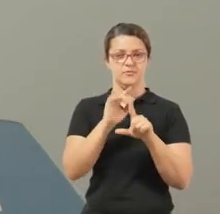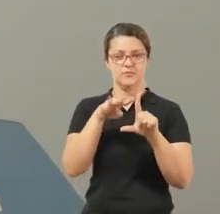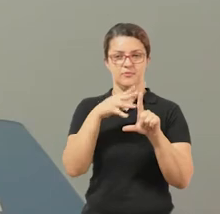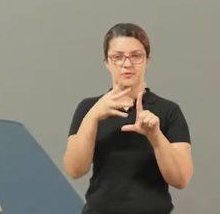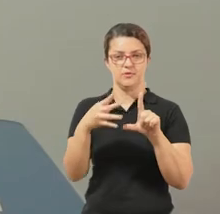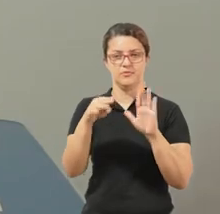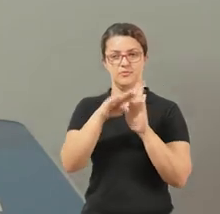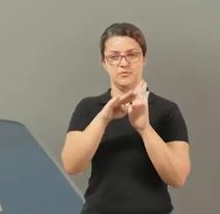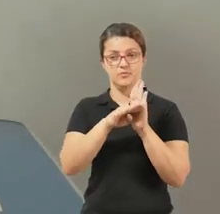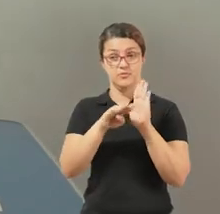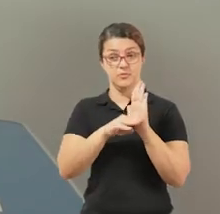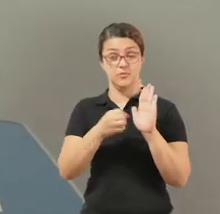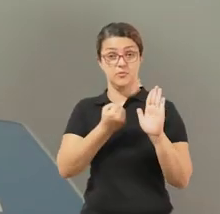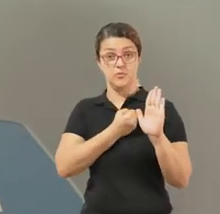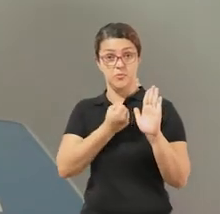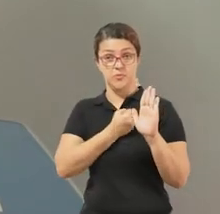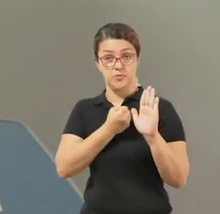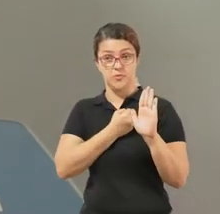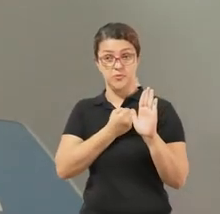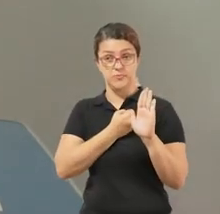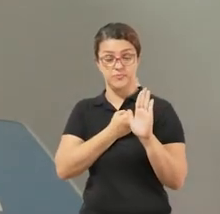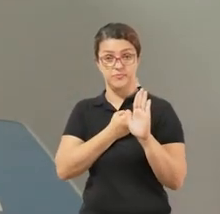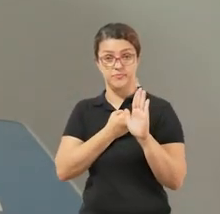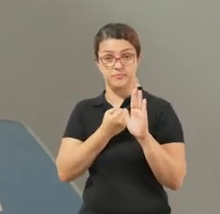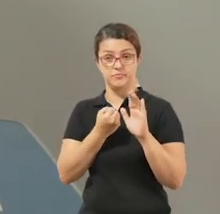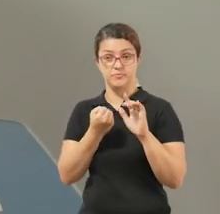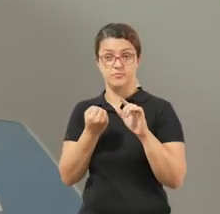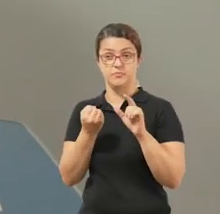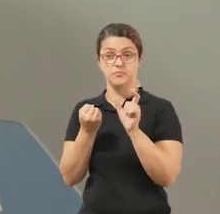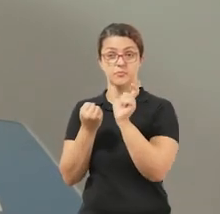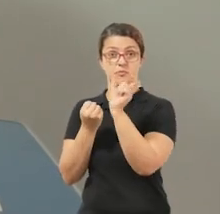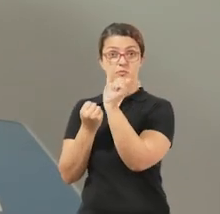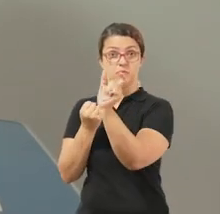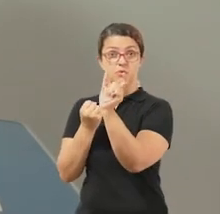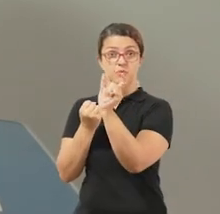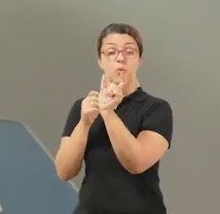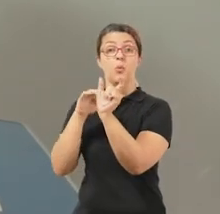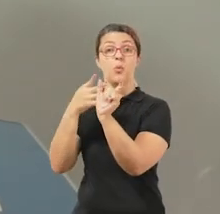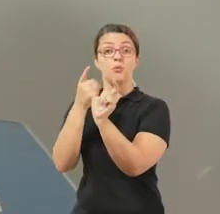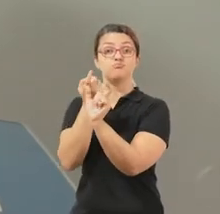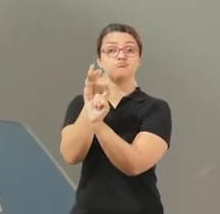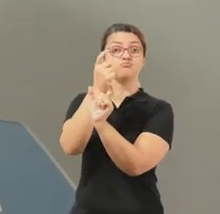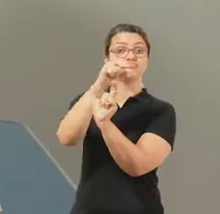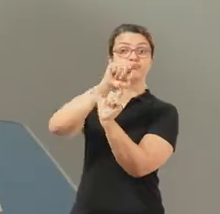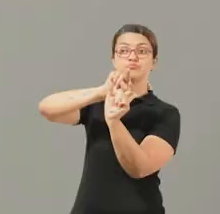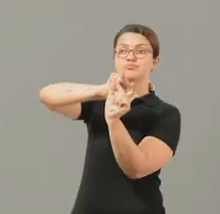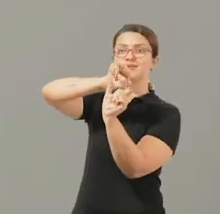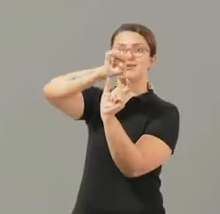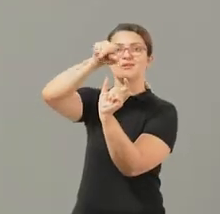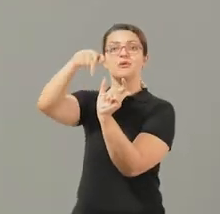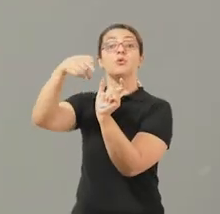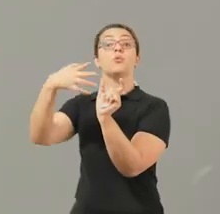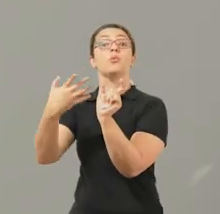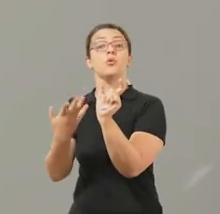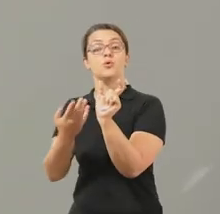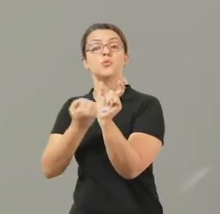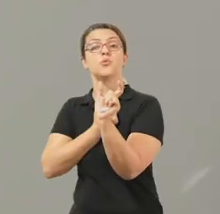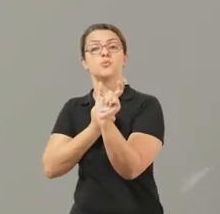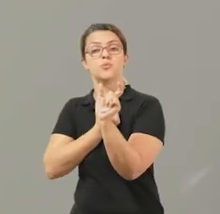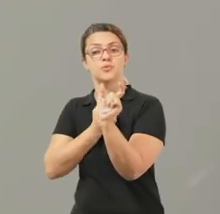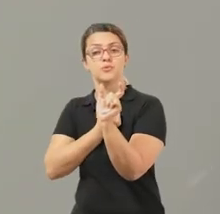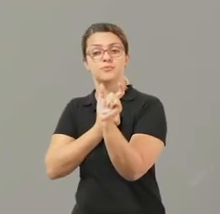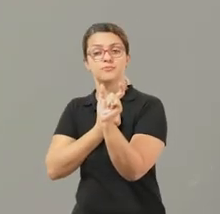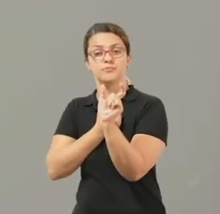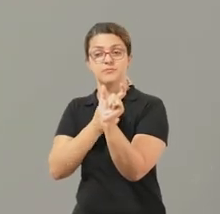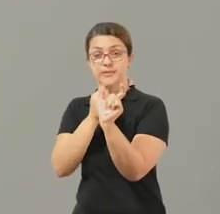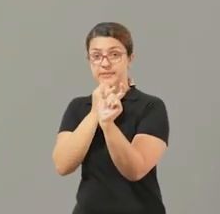quadro de rotina de vocês alguns números e terão que colocar quais são os vizinhos, ou seja, o número que vem antes e o número que